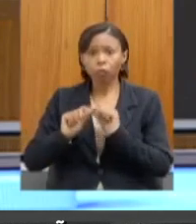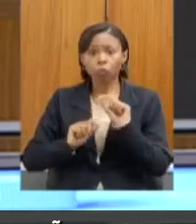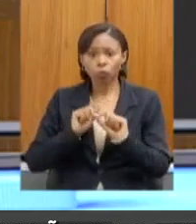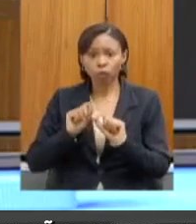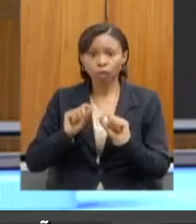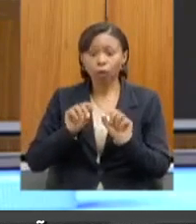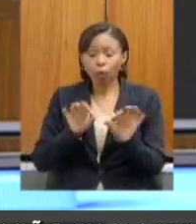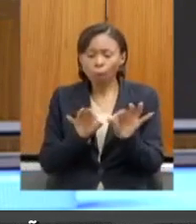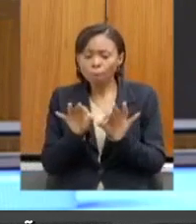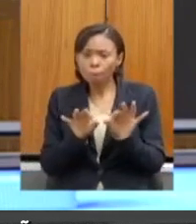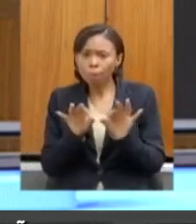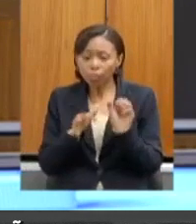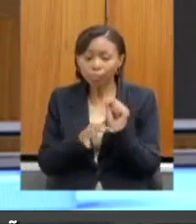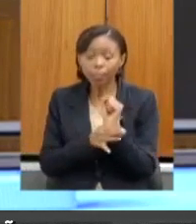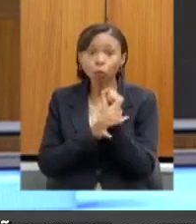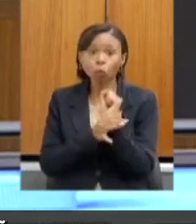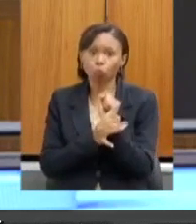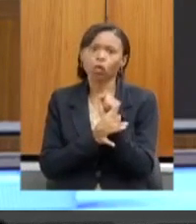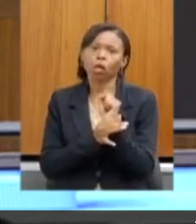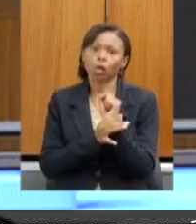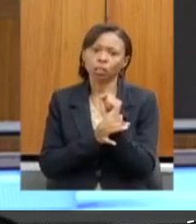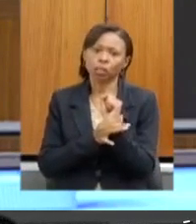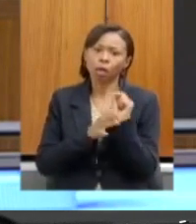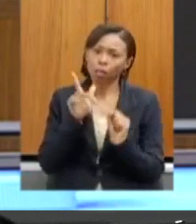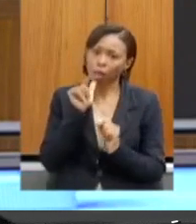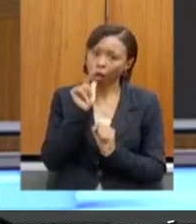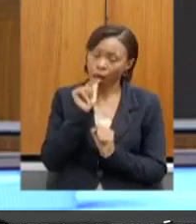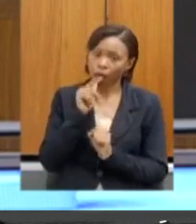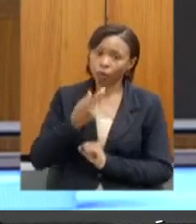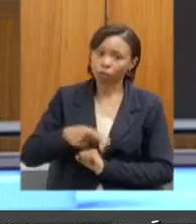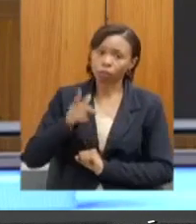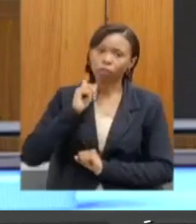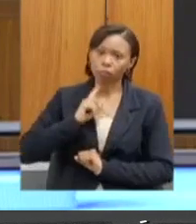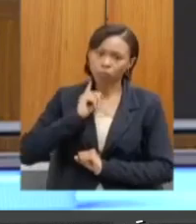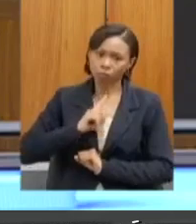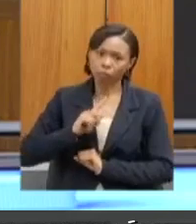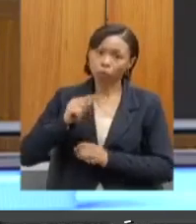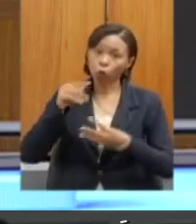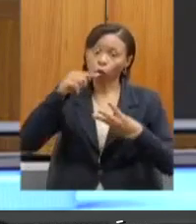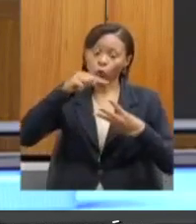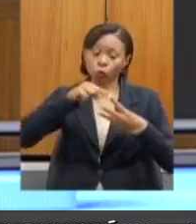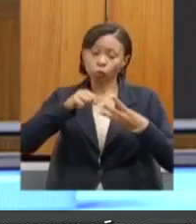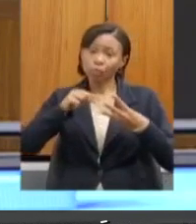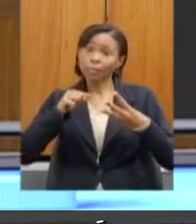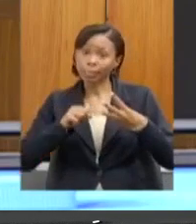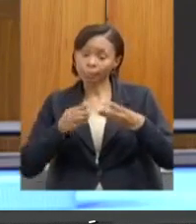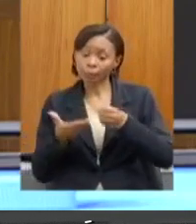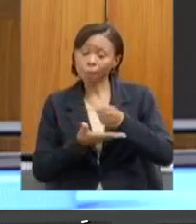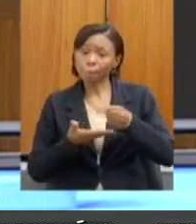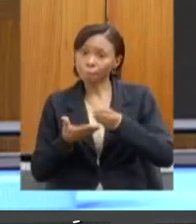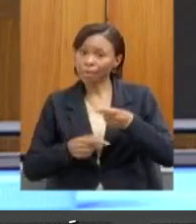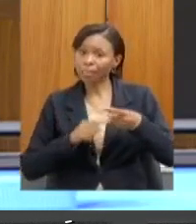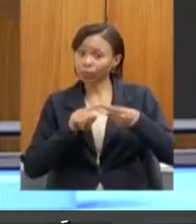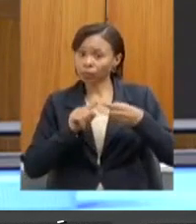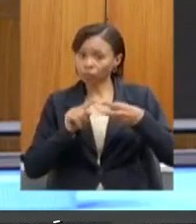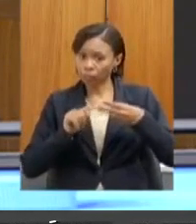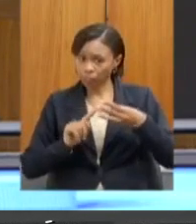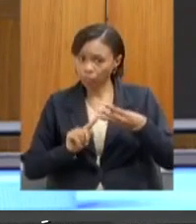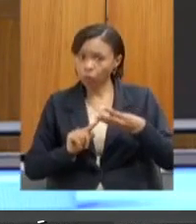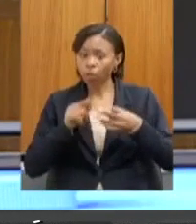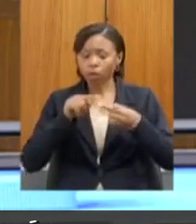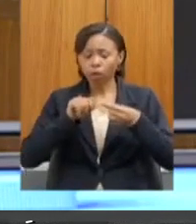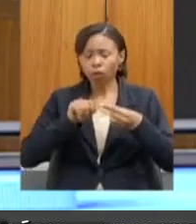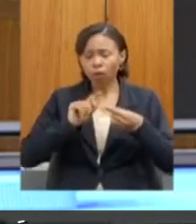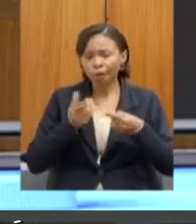hídrica para o Estado de Minas Gerais baseado em três pilares e um dos pilares é preservação de nascentes,